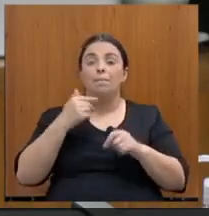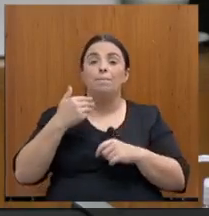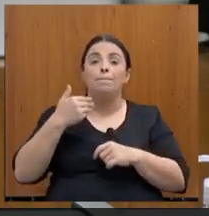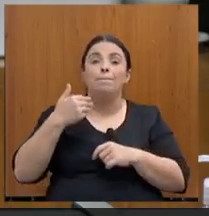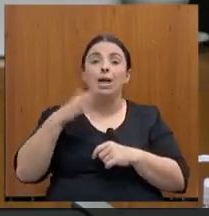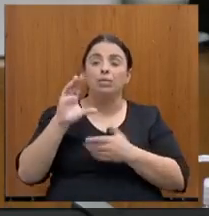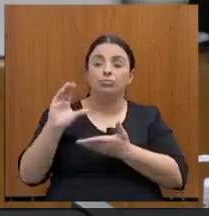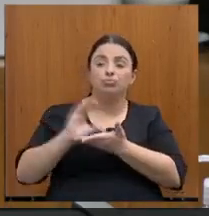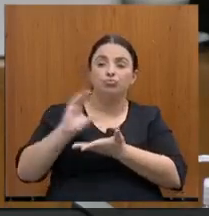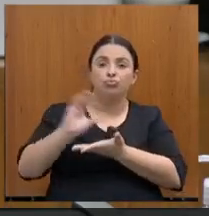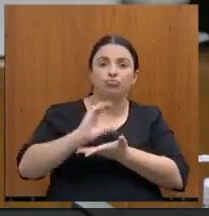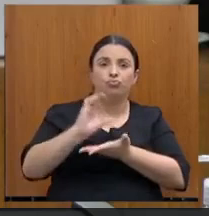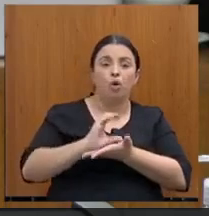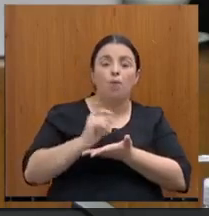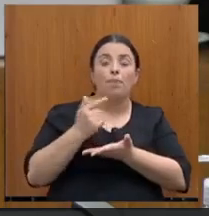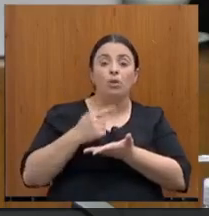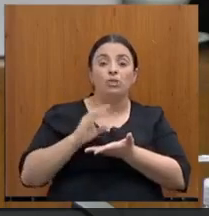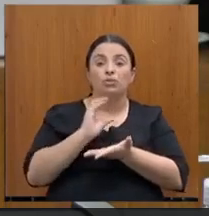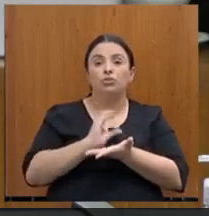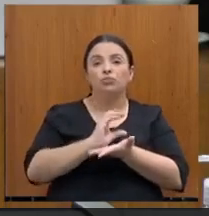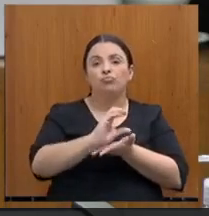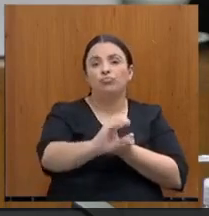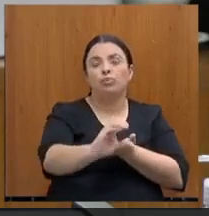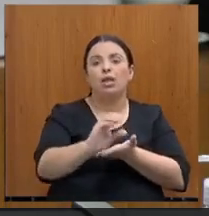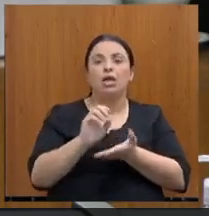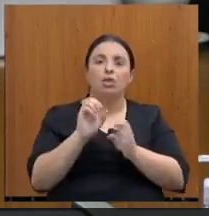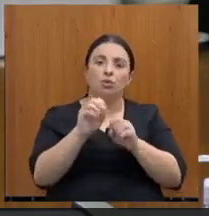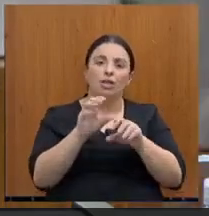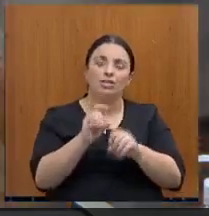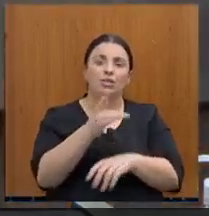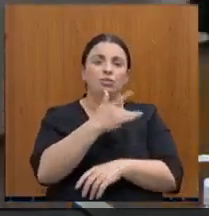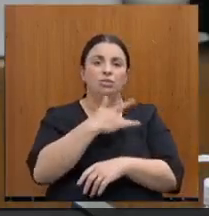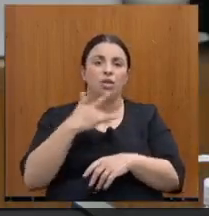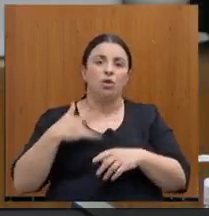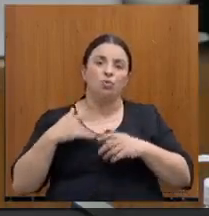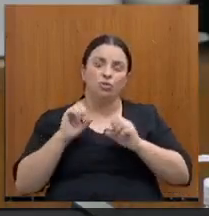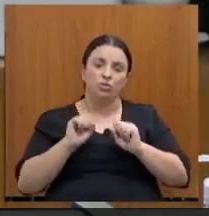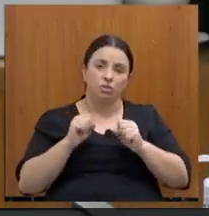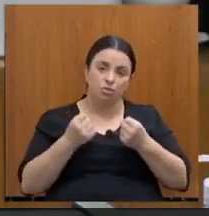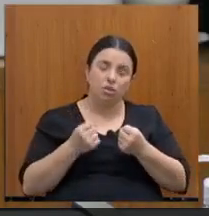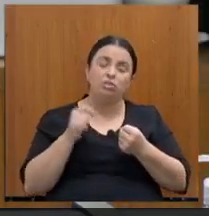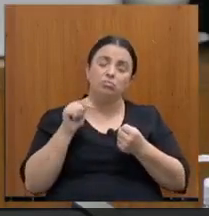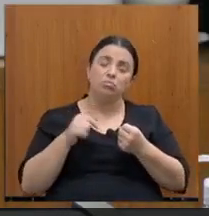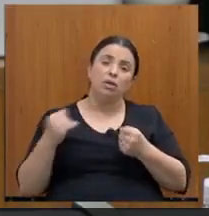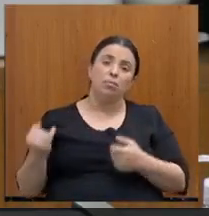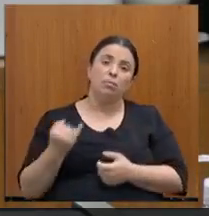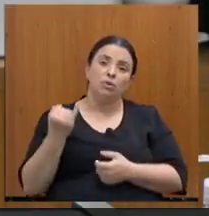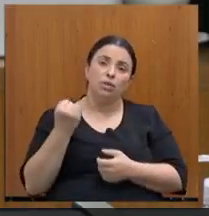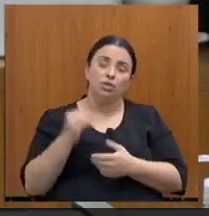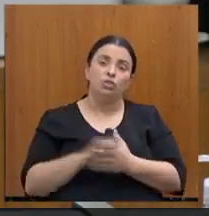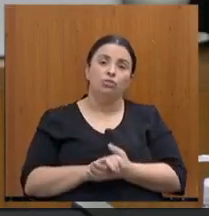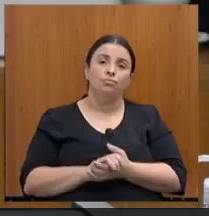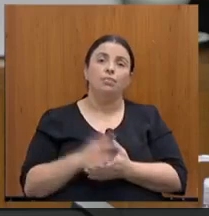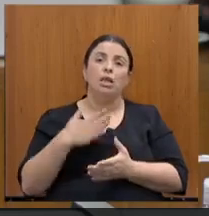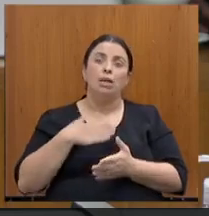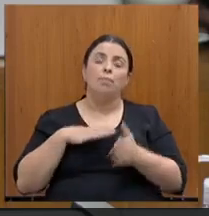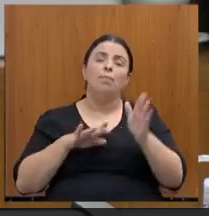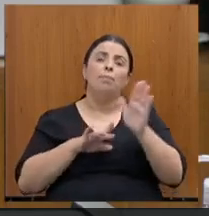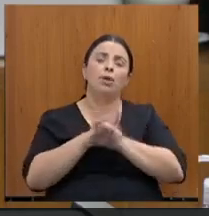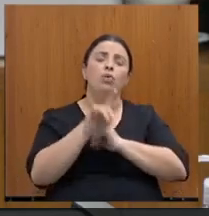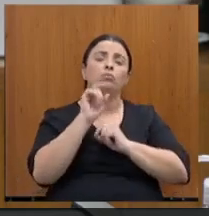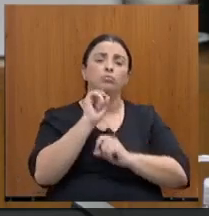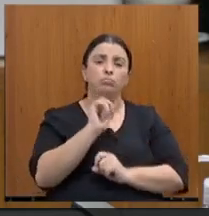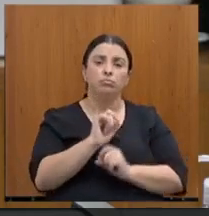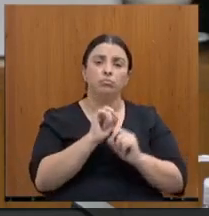aplicado na ponta para o cidadão, em educação, em saúde e segurança. Então, isso é fundamental. E a minha pergunta, secretário, é em